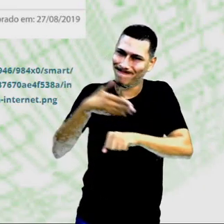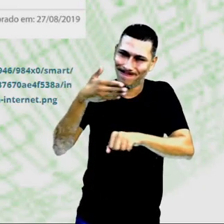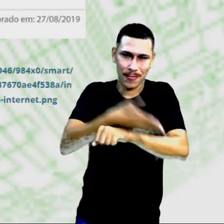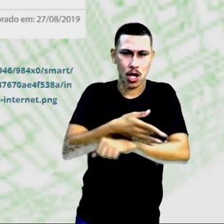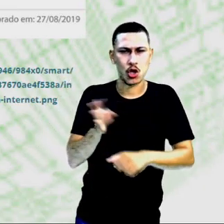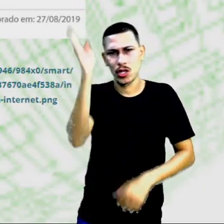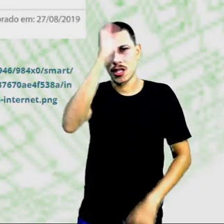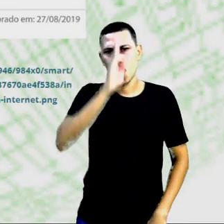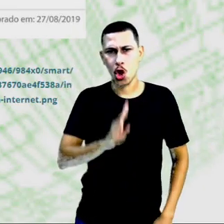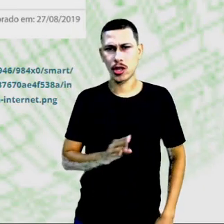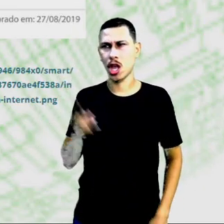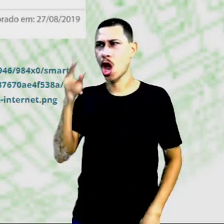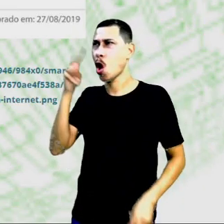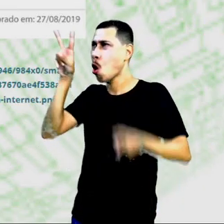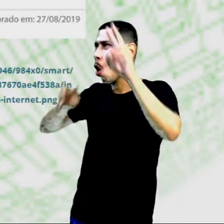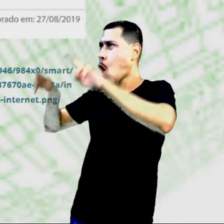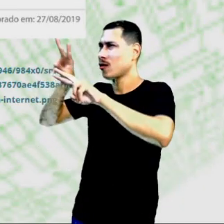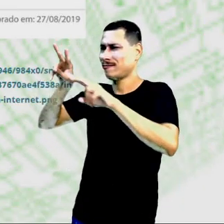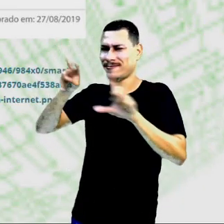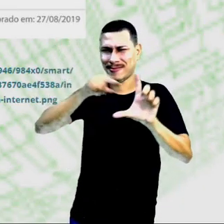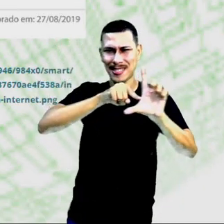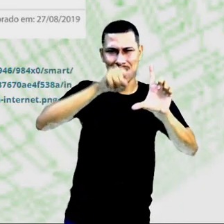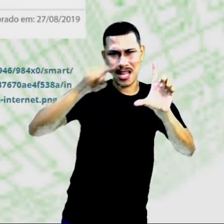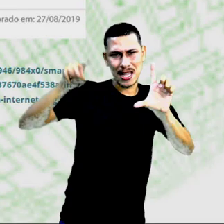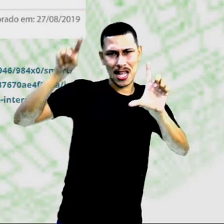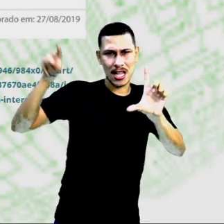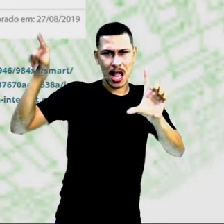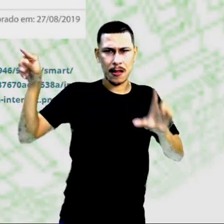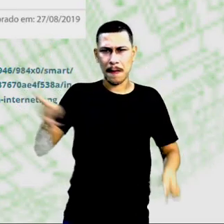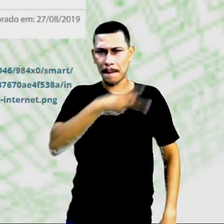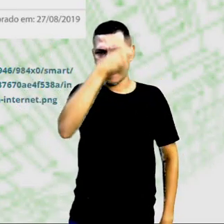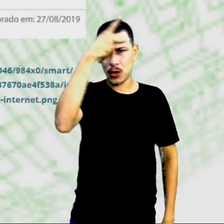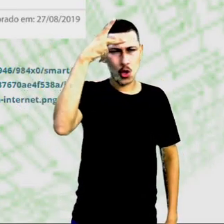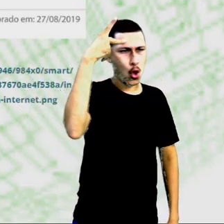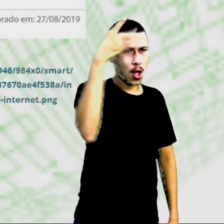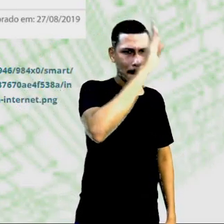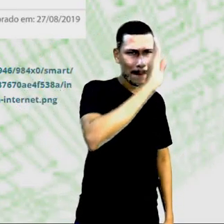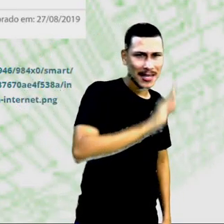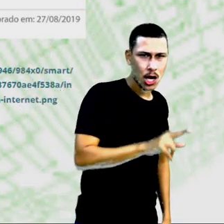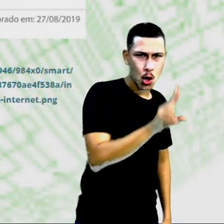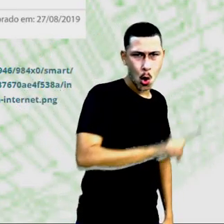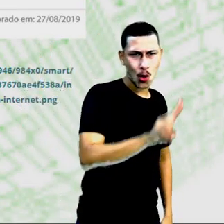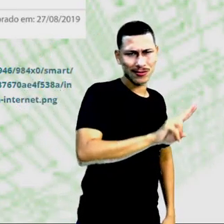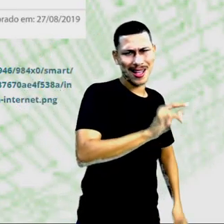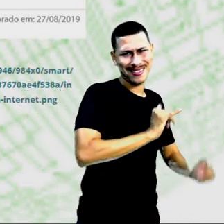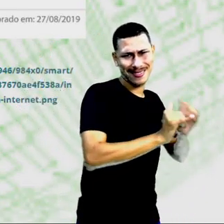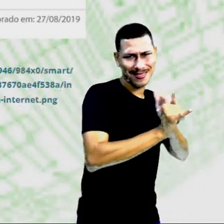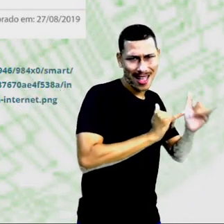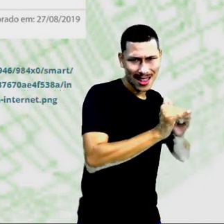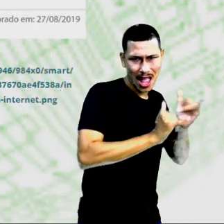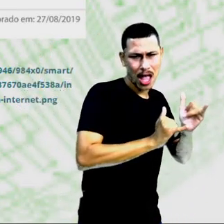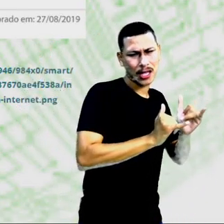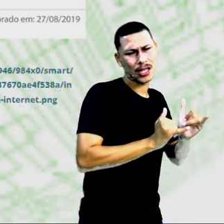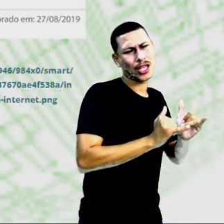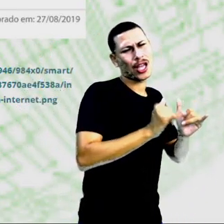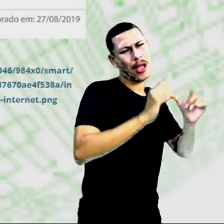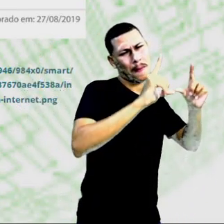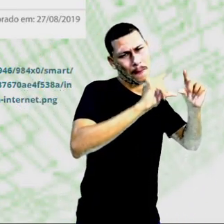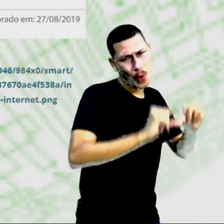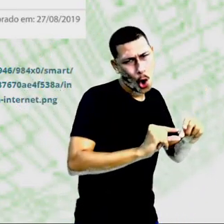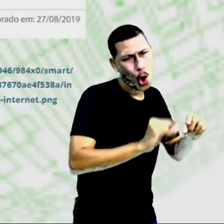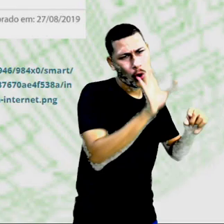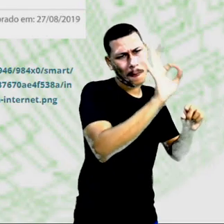internet. Então, os brasileiros que usam a internet, ainda são poucos.